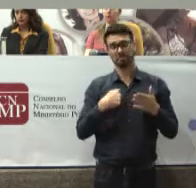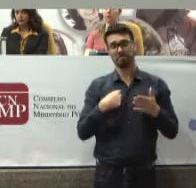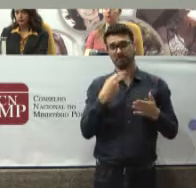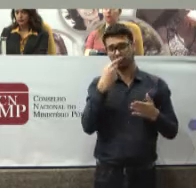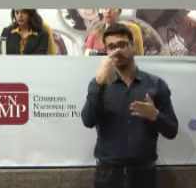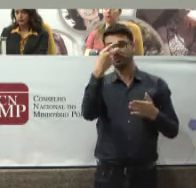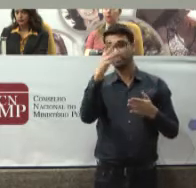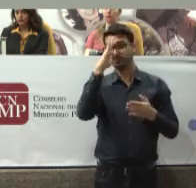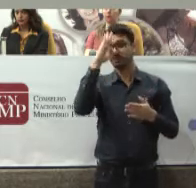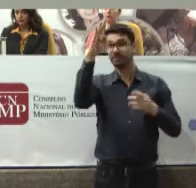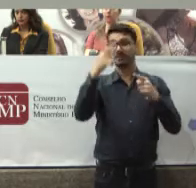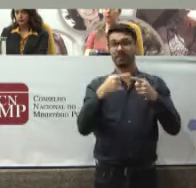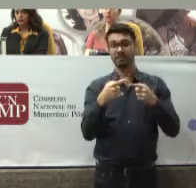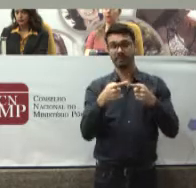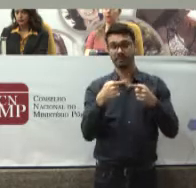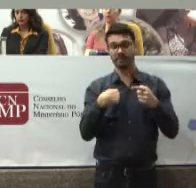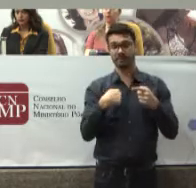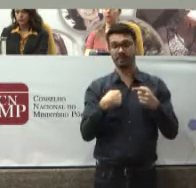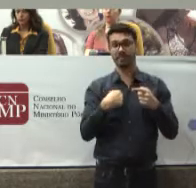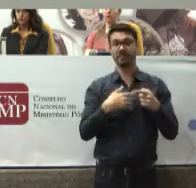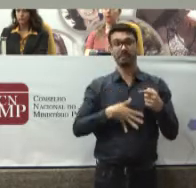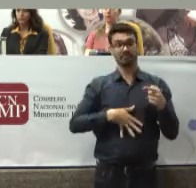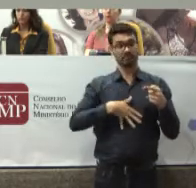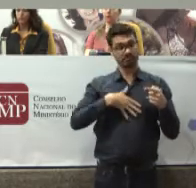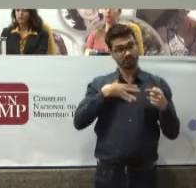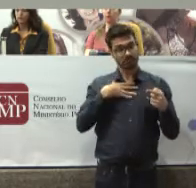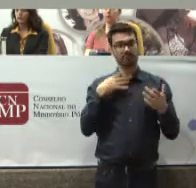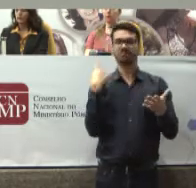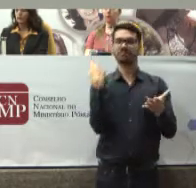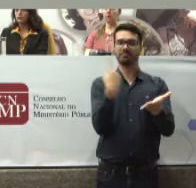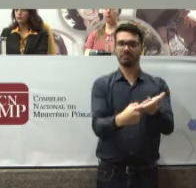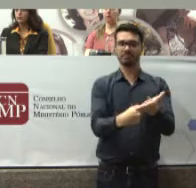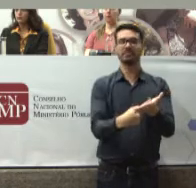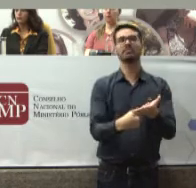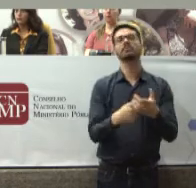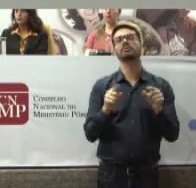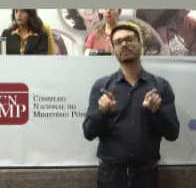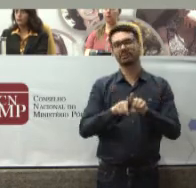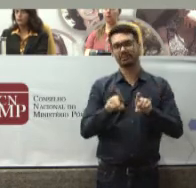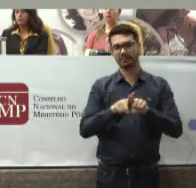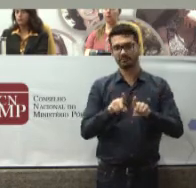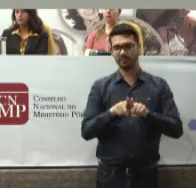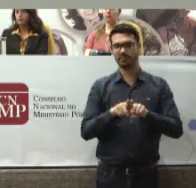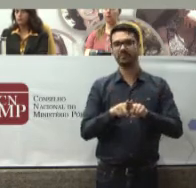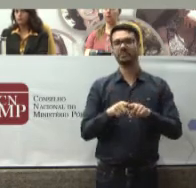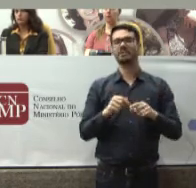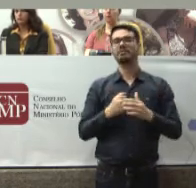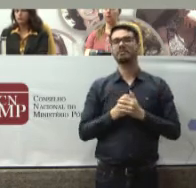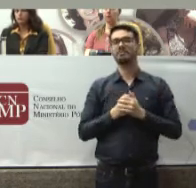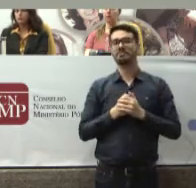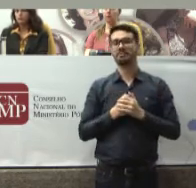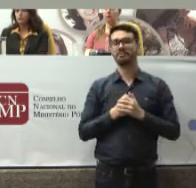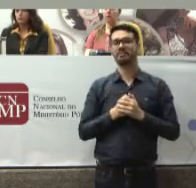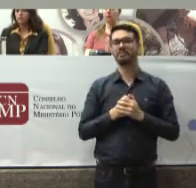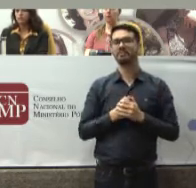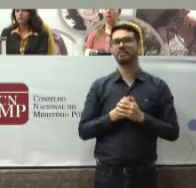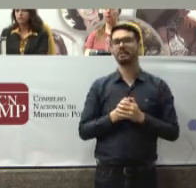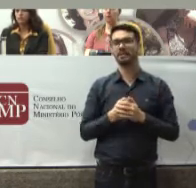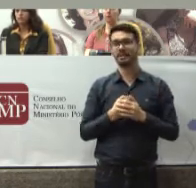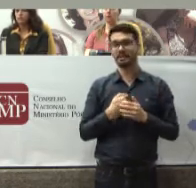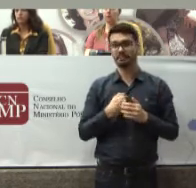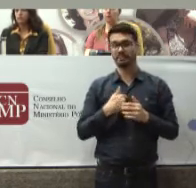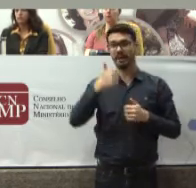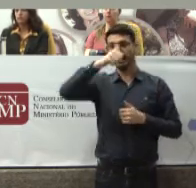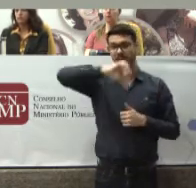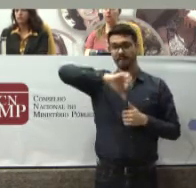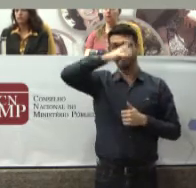Evidenciar Que o meu apreço O meu comprometimento E a A minha A minha A minha